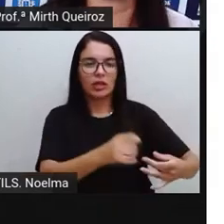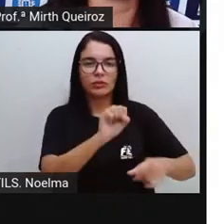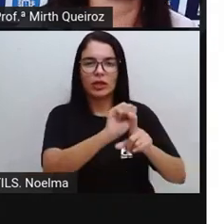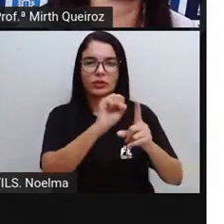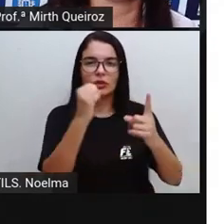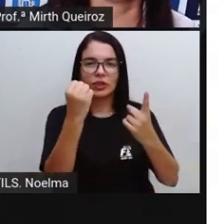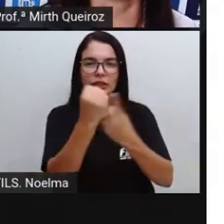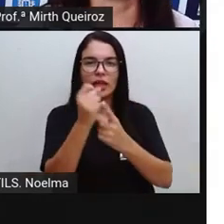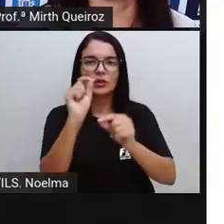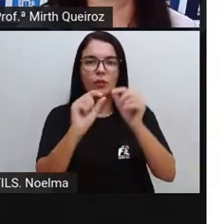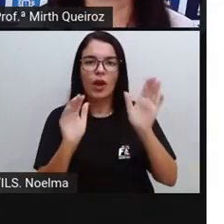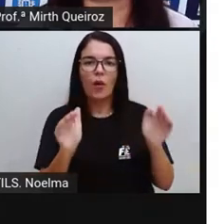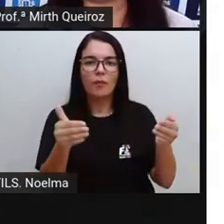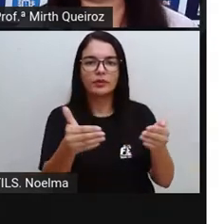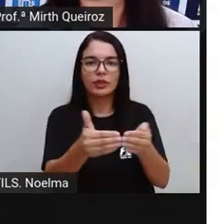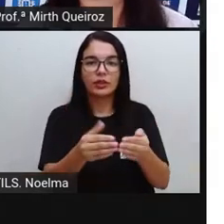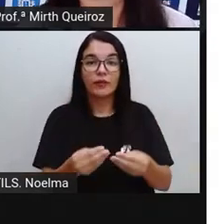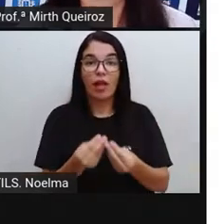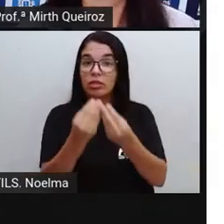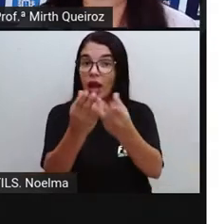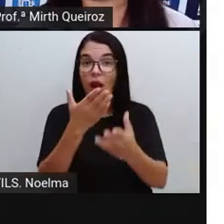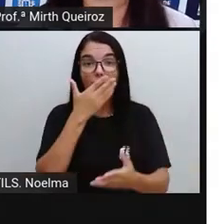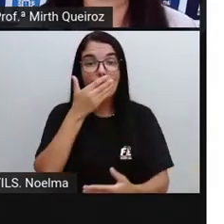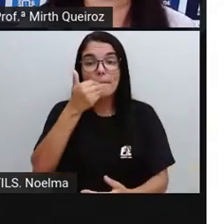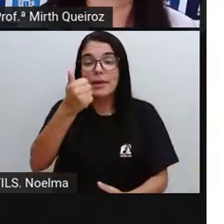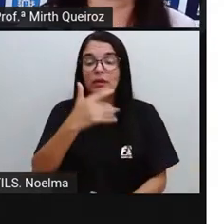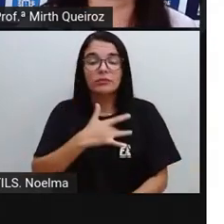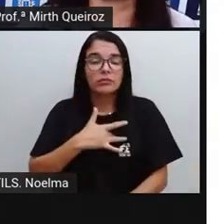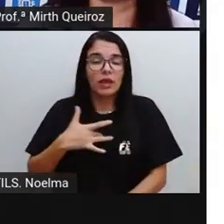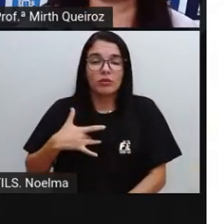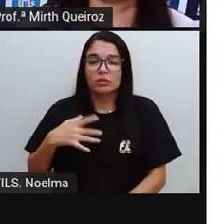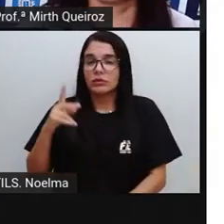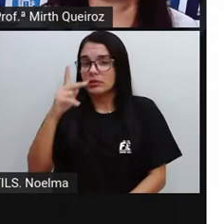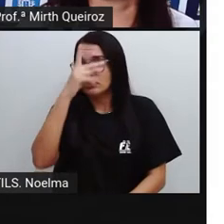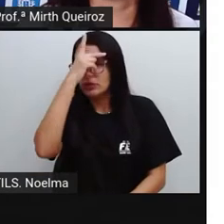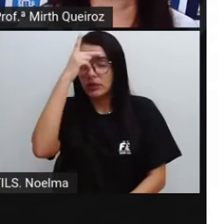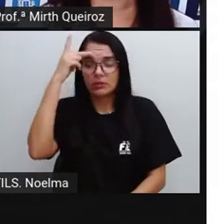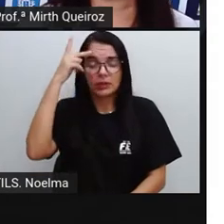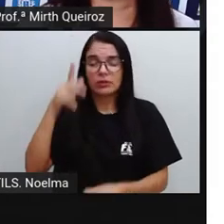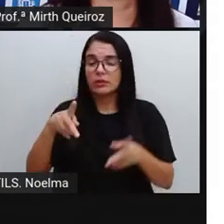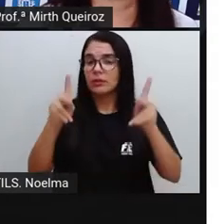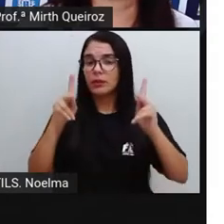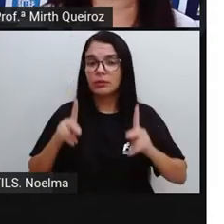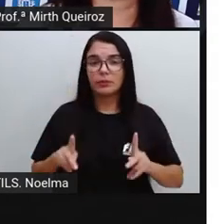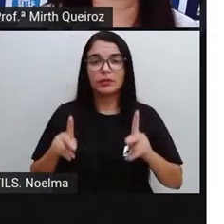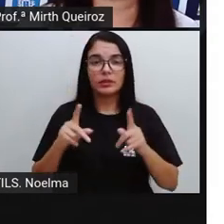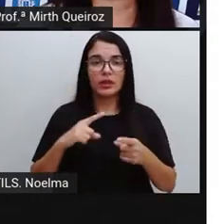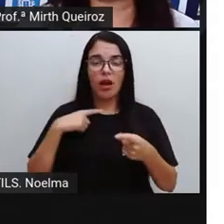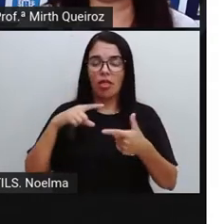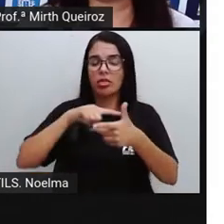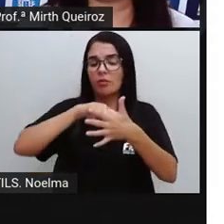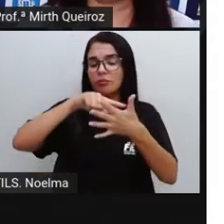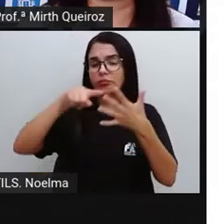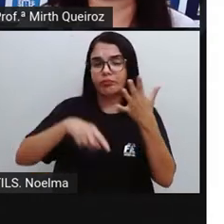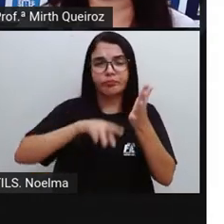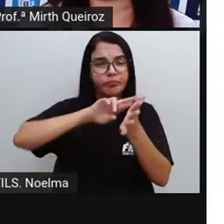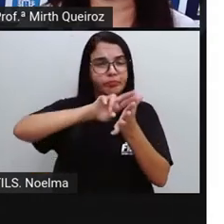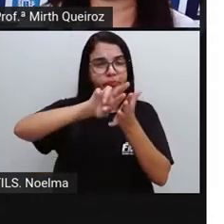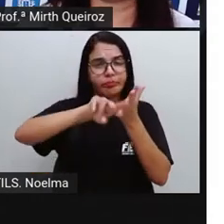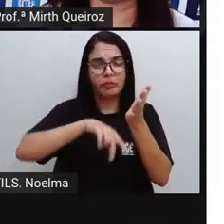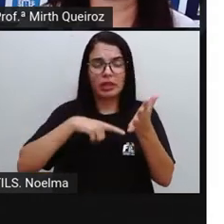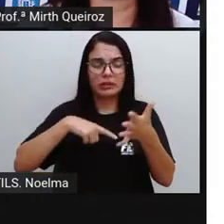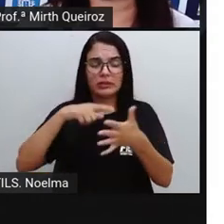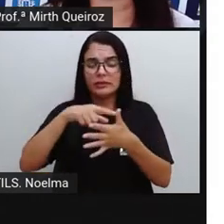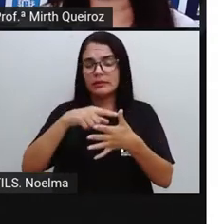tem como objetivo proporcional O bem-estar da população Serviços públicos nós temos na saúde, né? Os